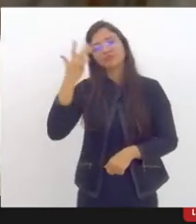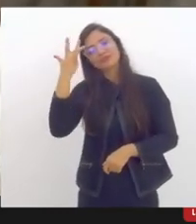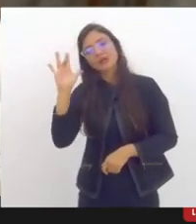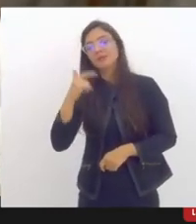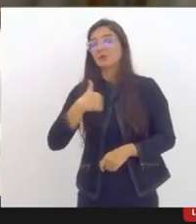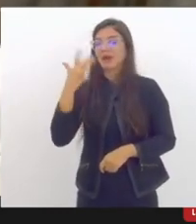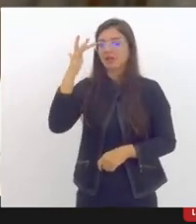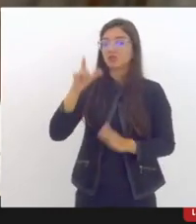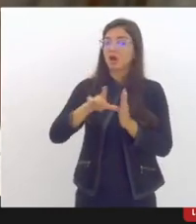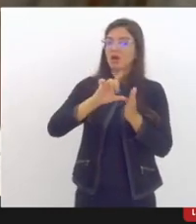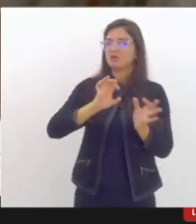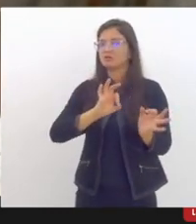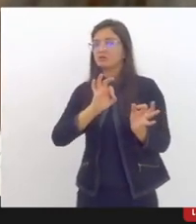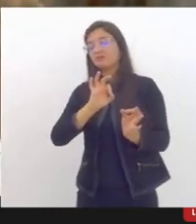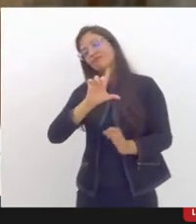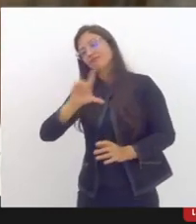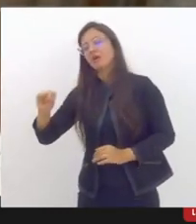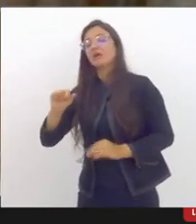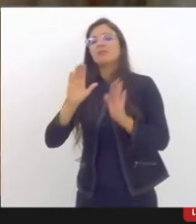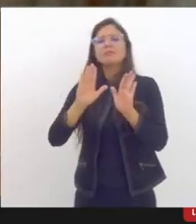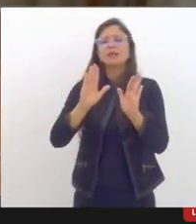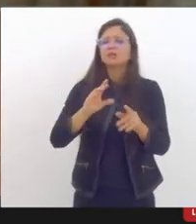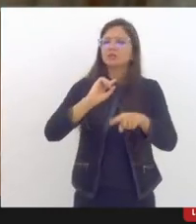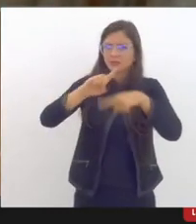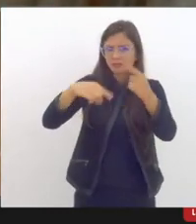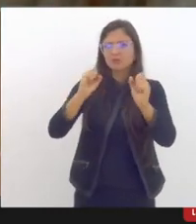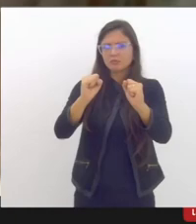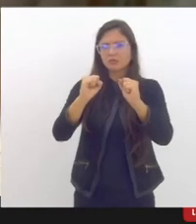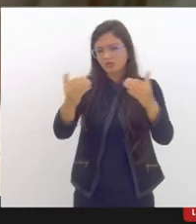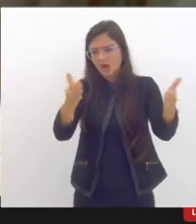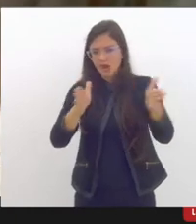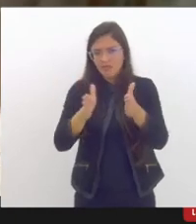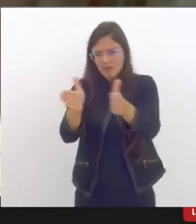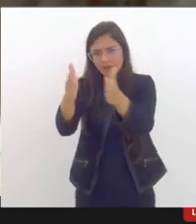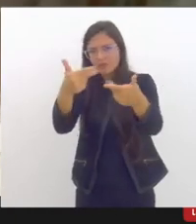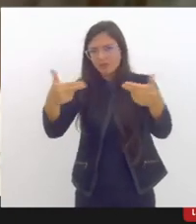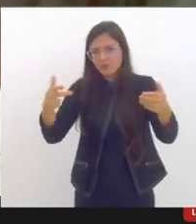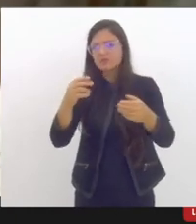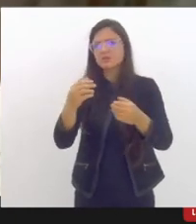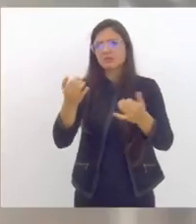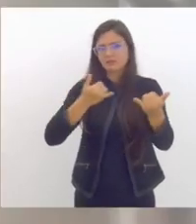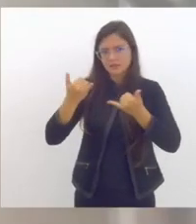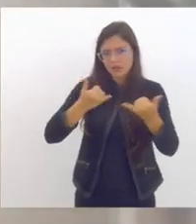temática mais uma vez agradeço o convite e vou ficar aqui ouvindo mais um pouquinho Obrigada